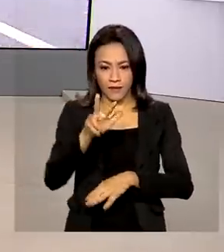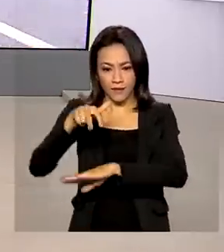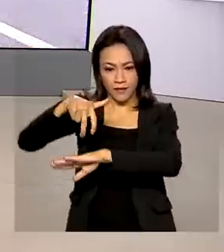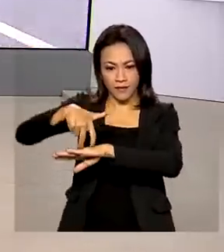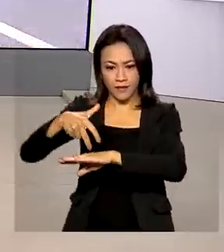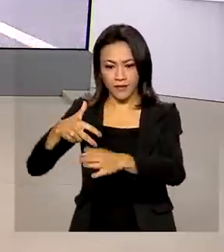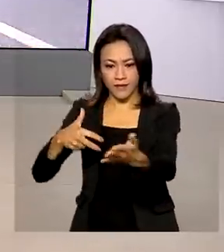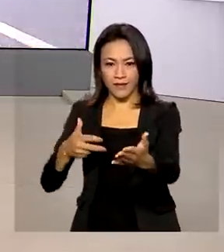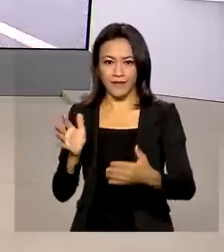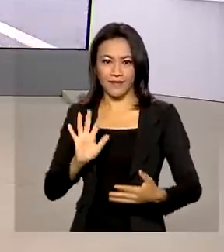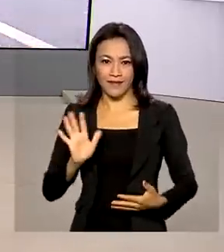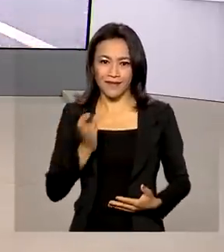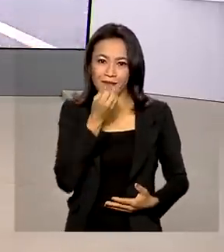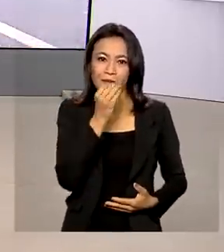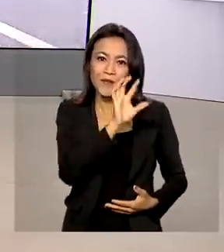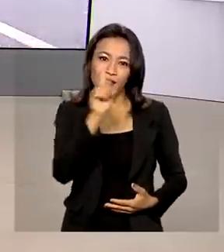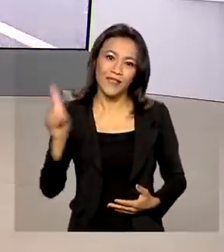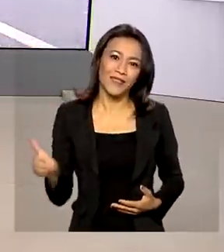Queiroz. Oi, Glauco! Bom dia!